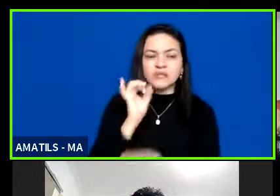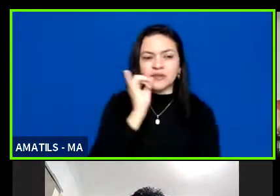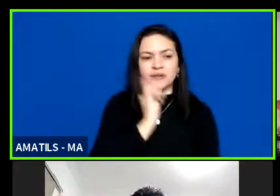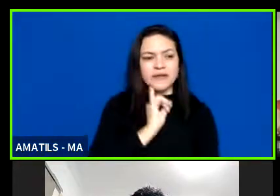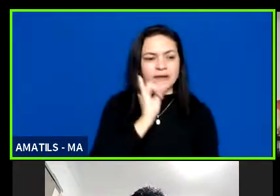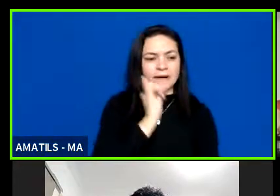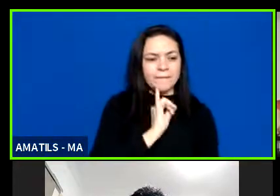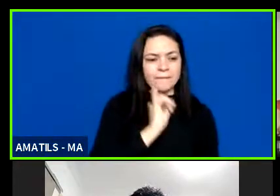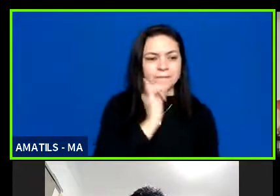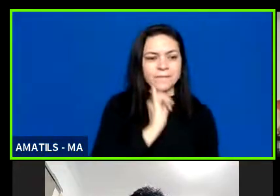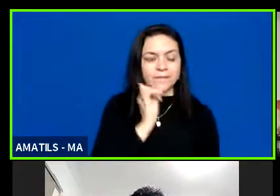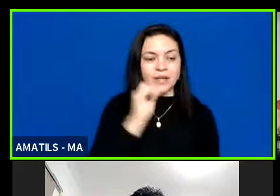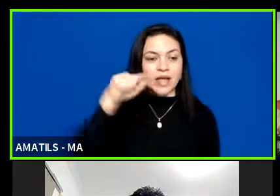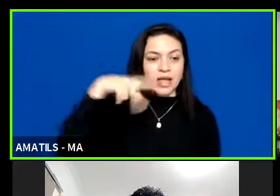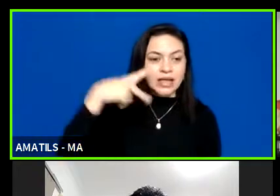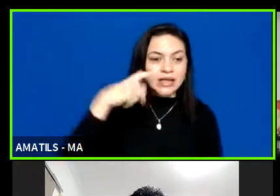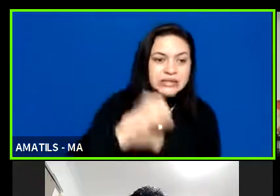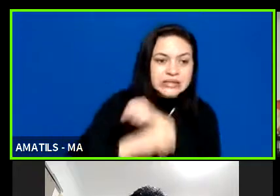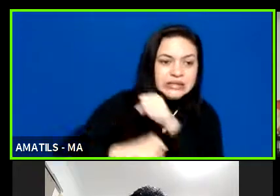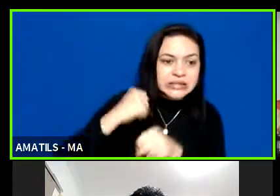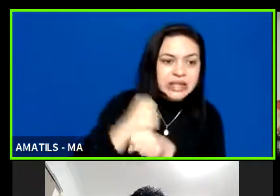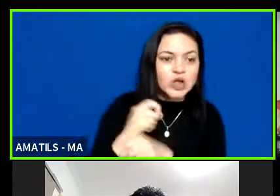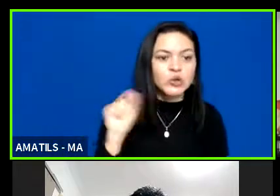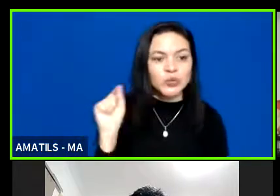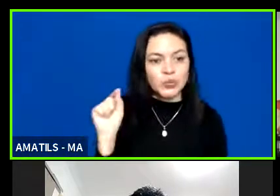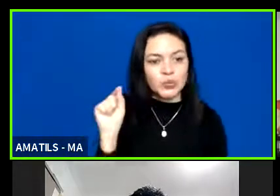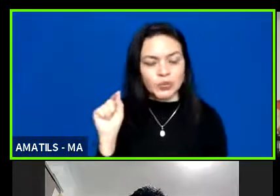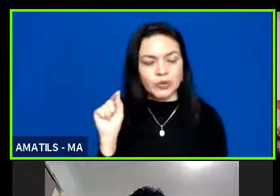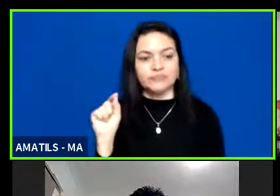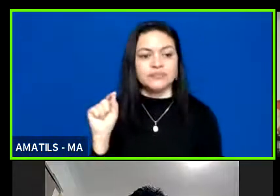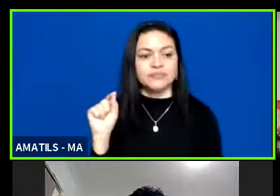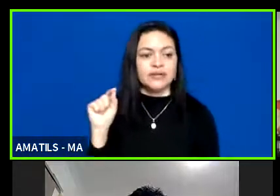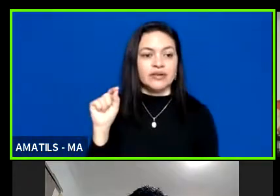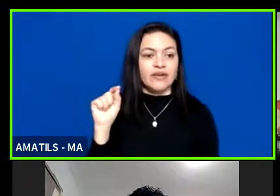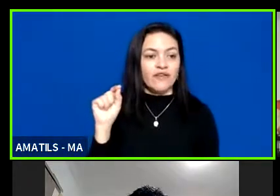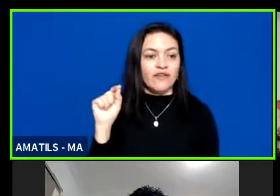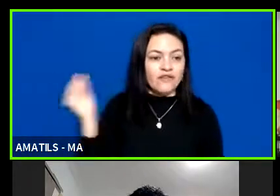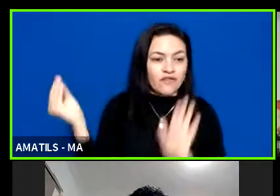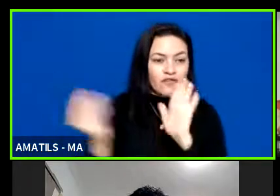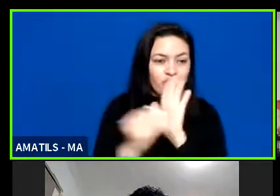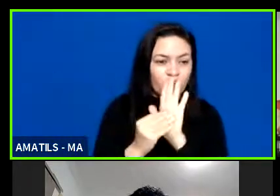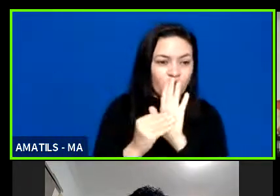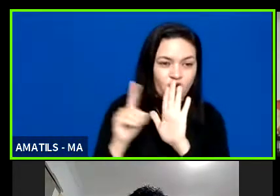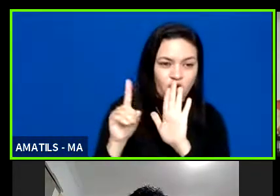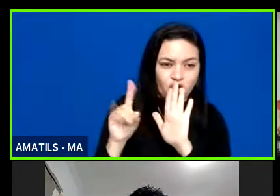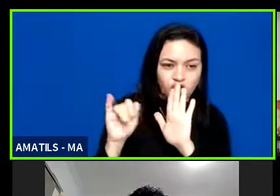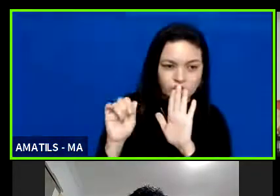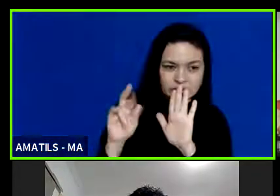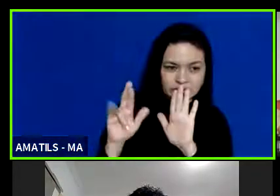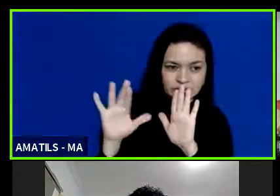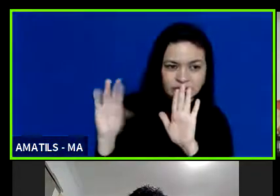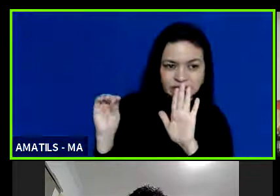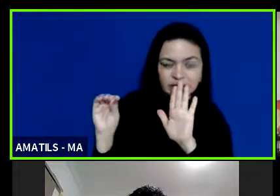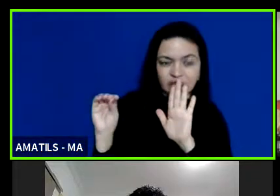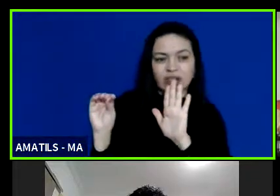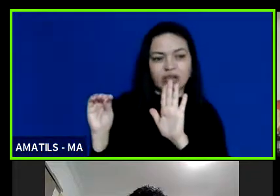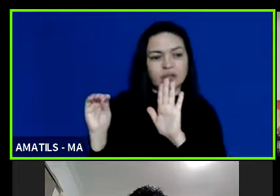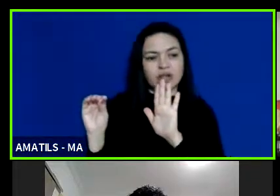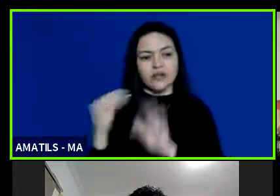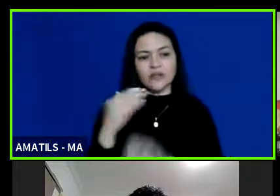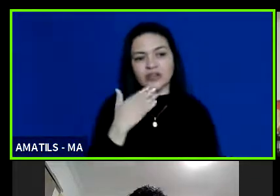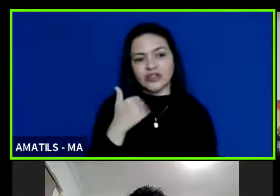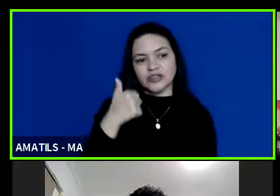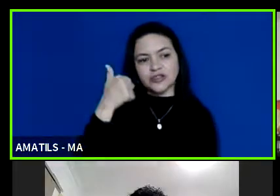esse ano publicado no diário foi aproximadamente quase 40 milhões de iniciativas via lei de